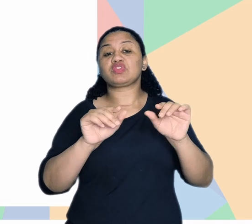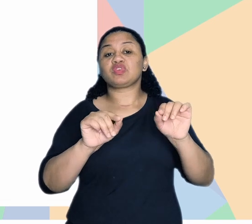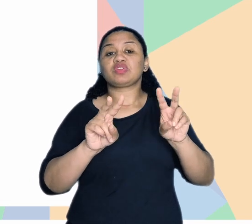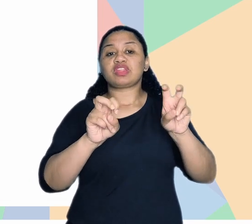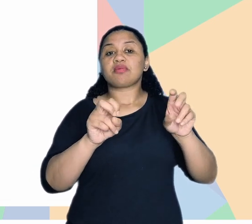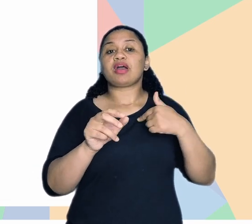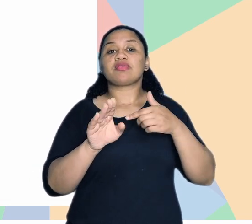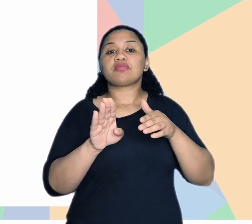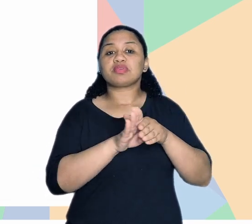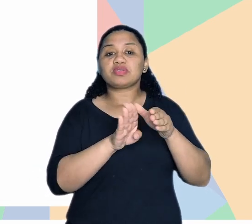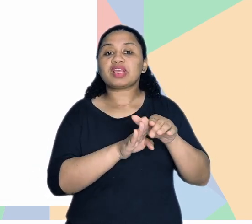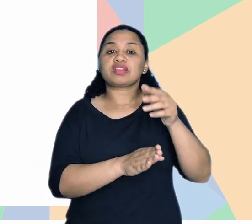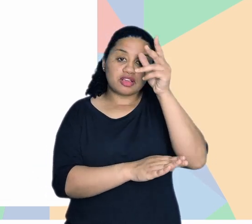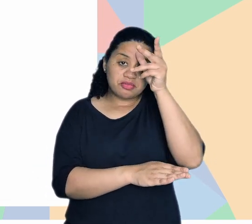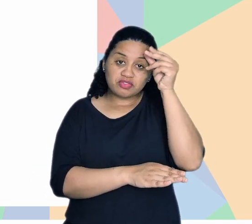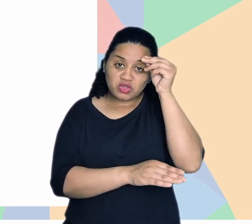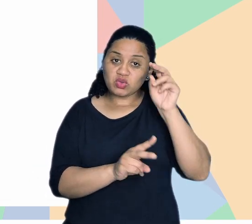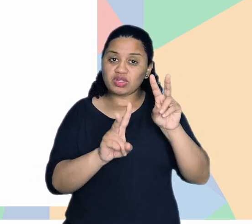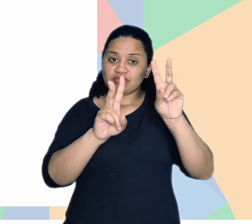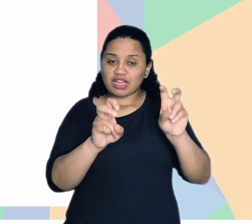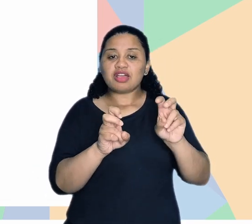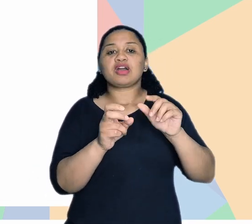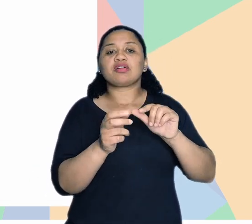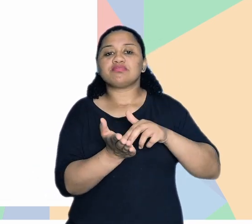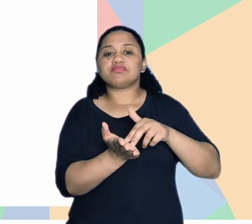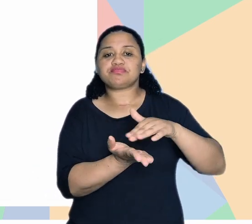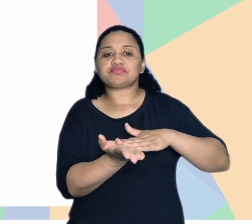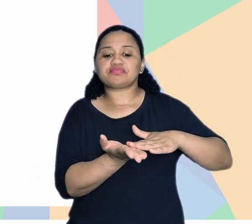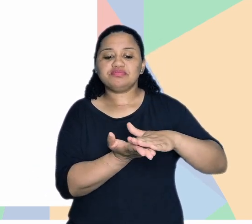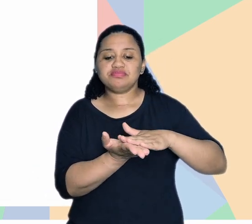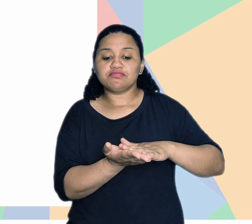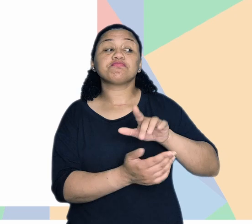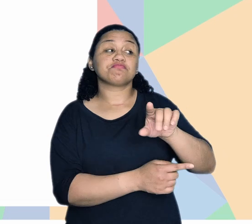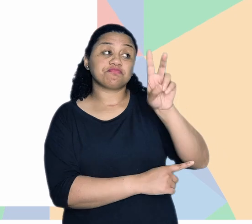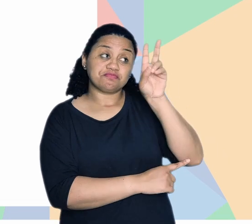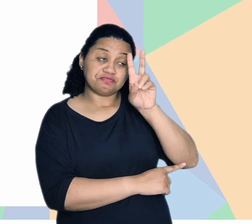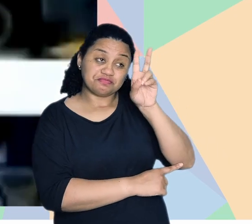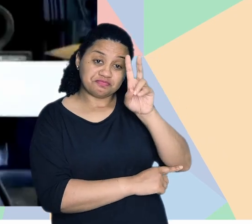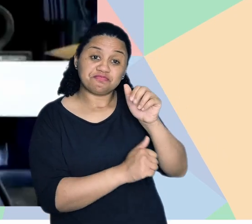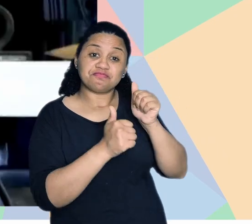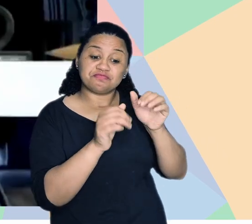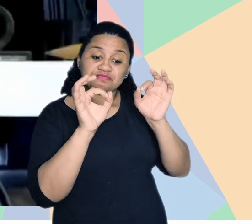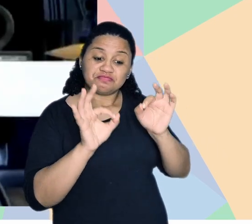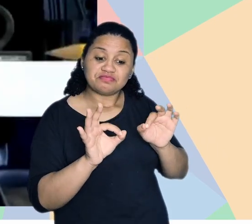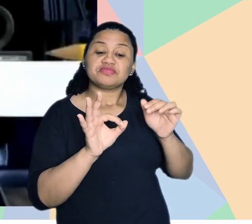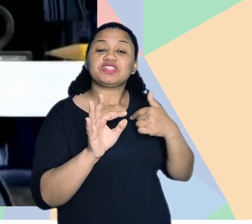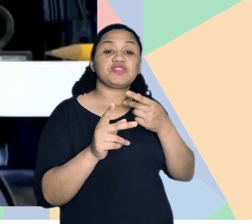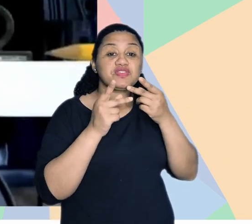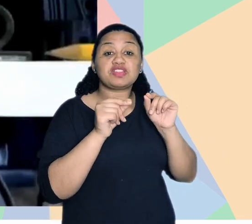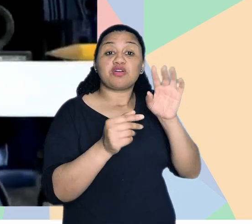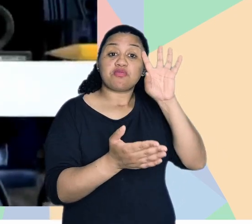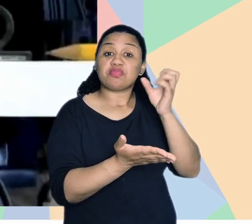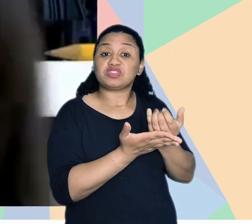específico e exclusivo pra orientar as prefeituras sobre essa questão. Bem lembrado, Paulo. Bem